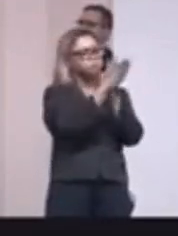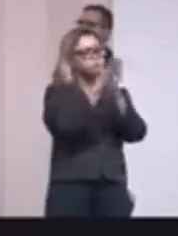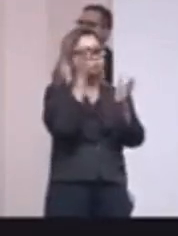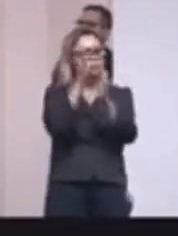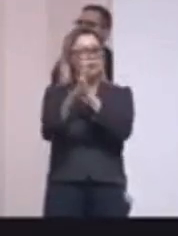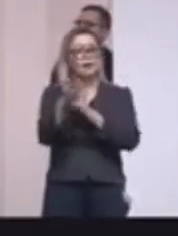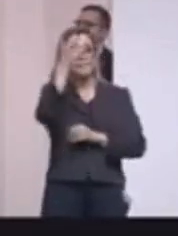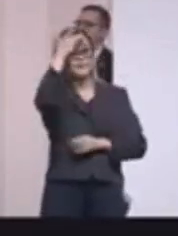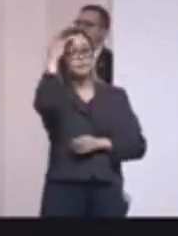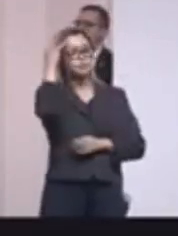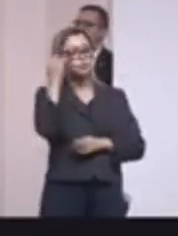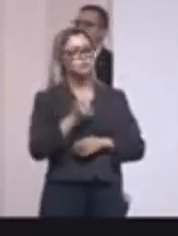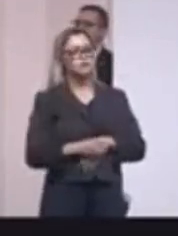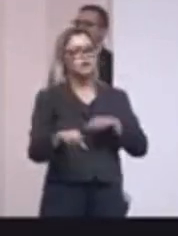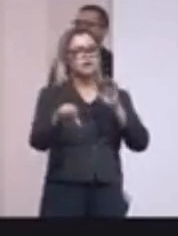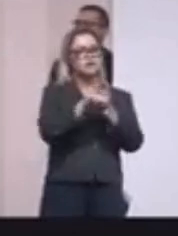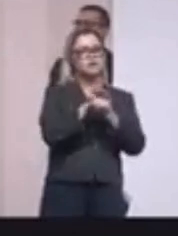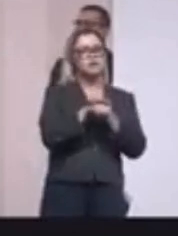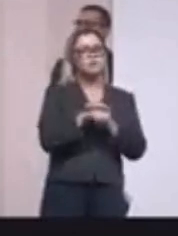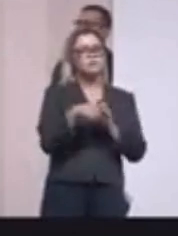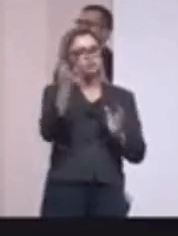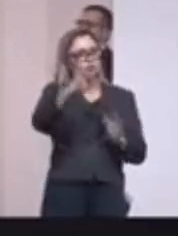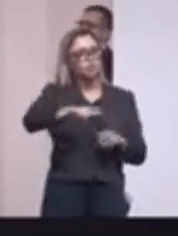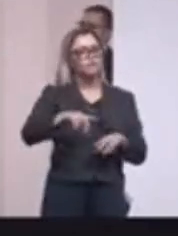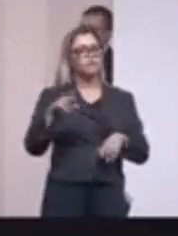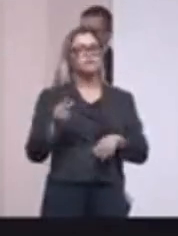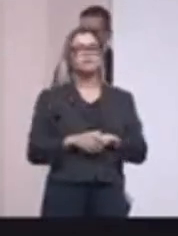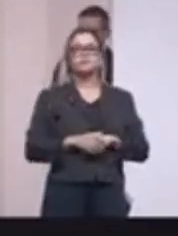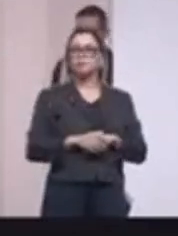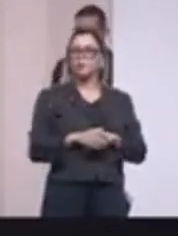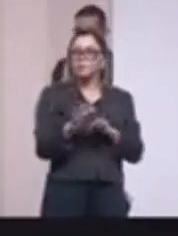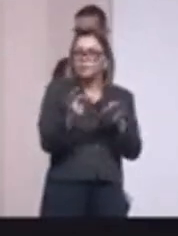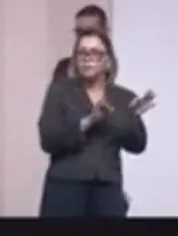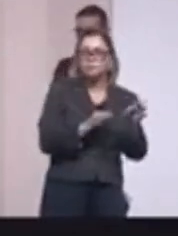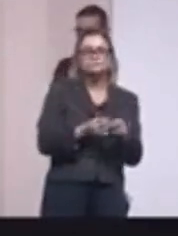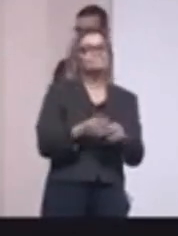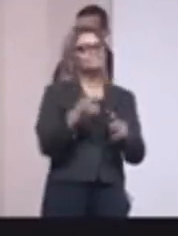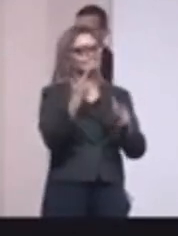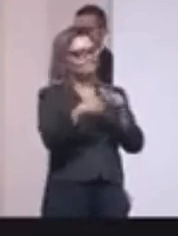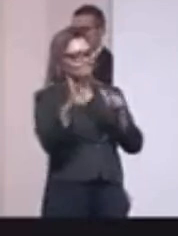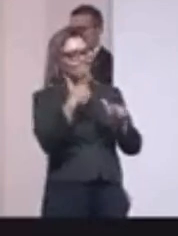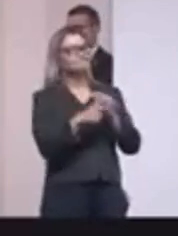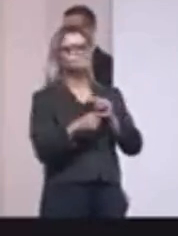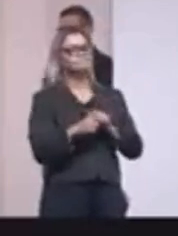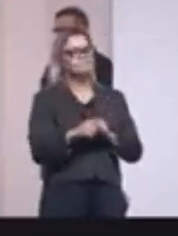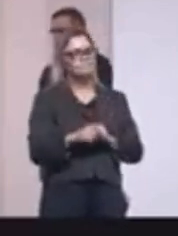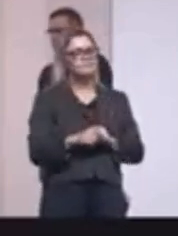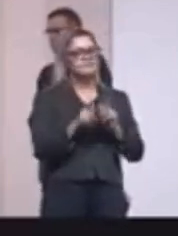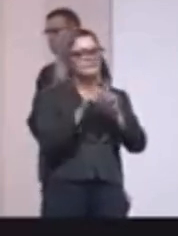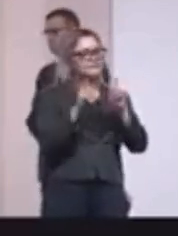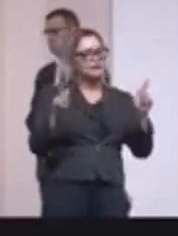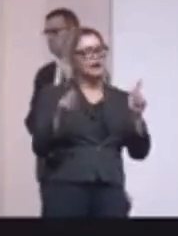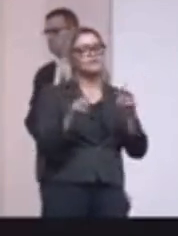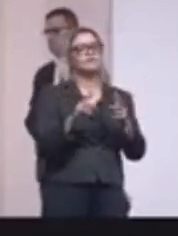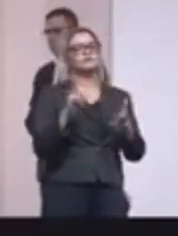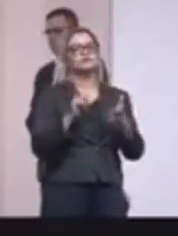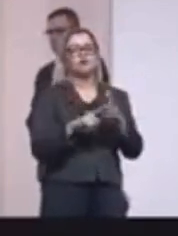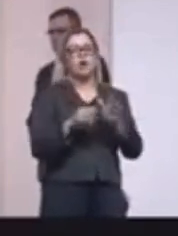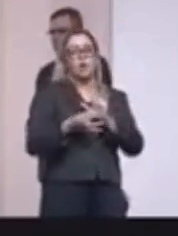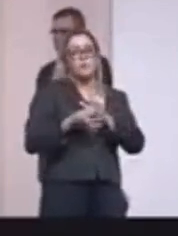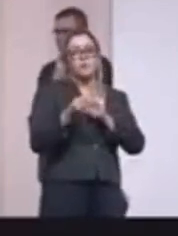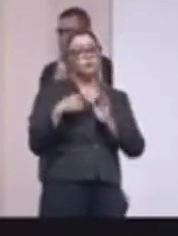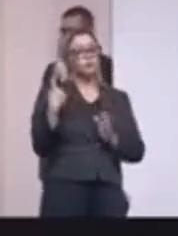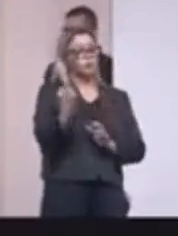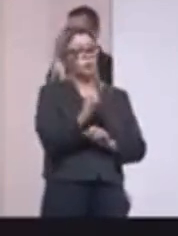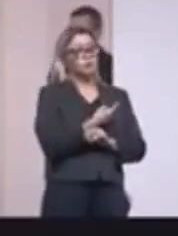pessoas que cometem crime em reincidência, a gente tem um problema sério com reincidência criminal, então isso já foi objeto inclusive de sugestão